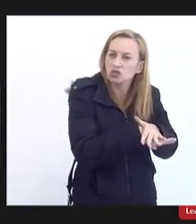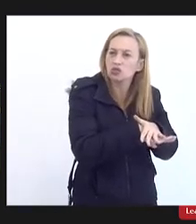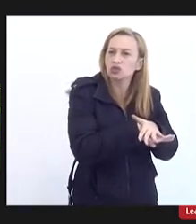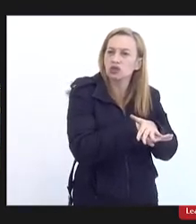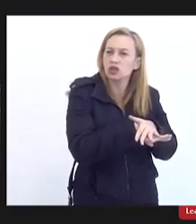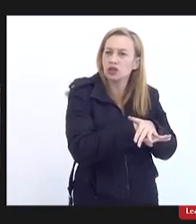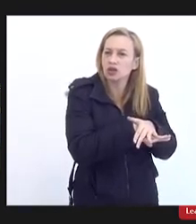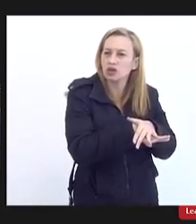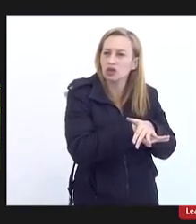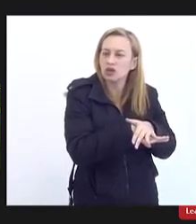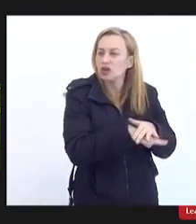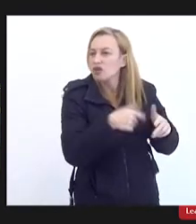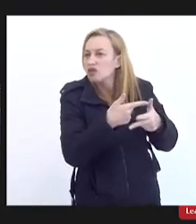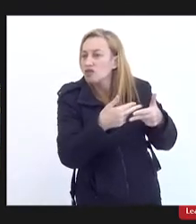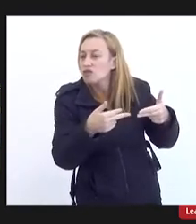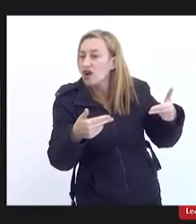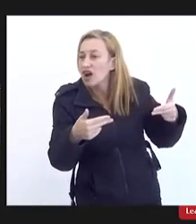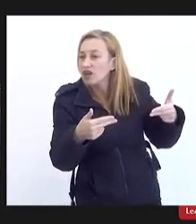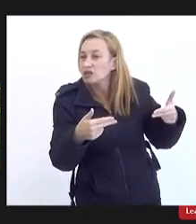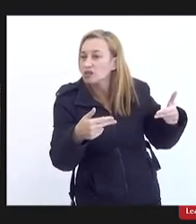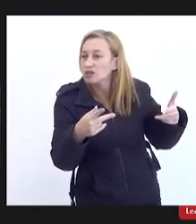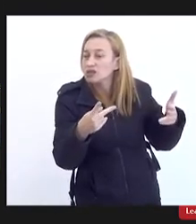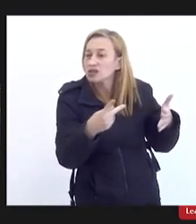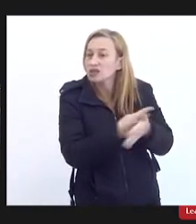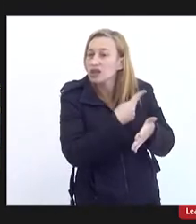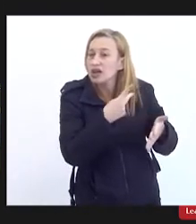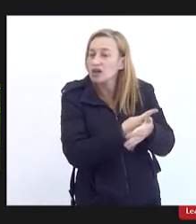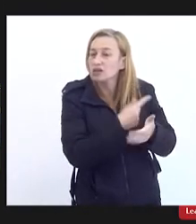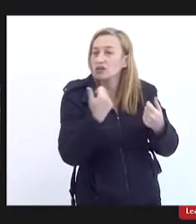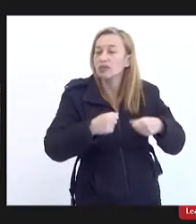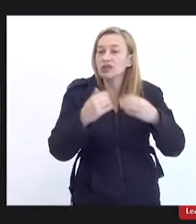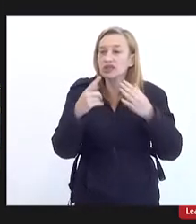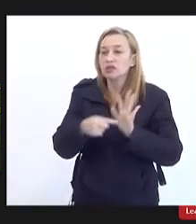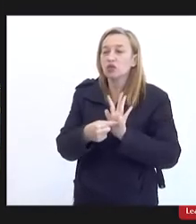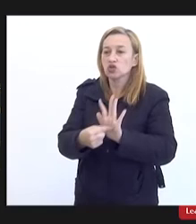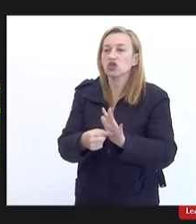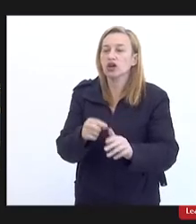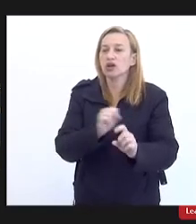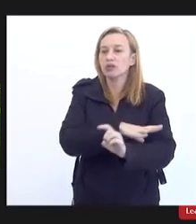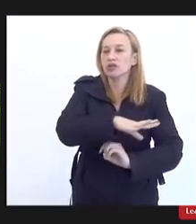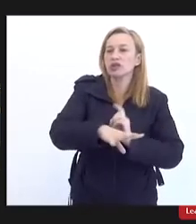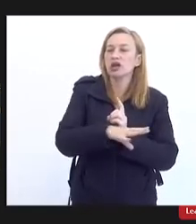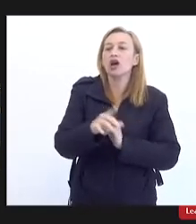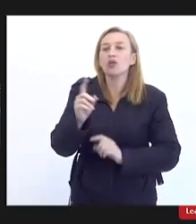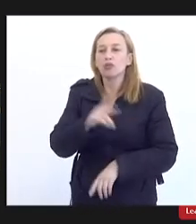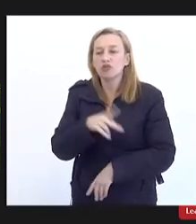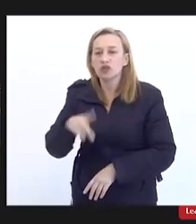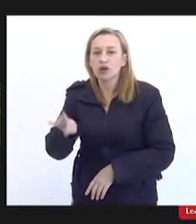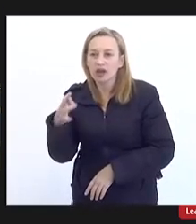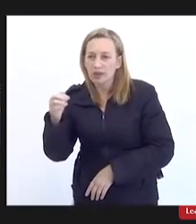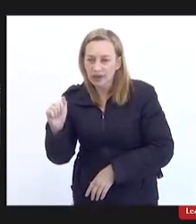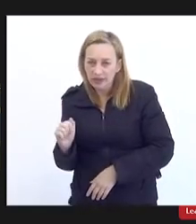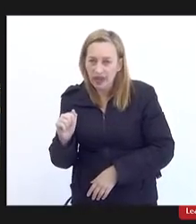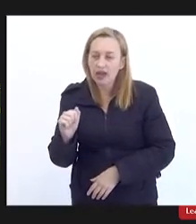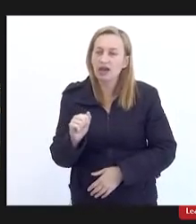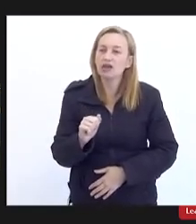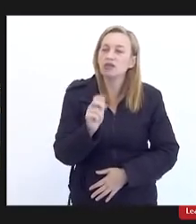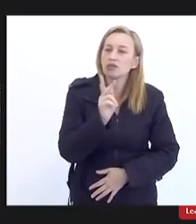armários muitos esqueletos que deveriam ser expostos para a sociedade e aí professora Imateia companheiro Chico